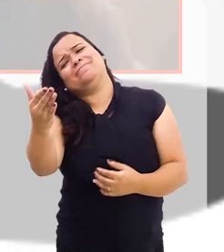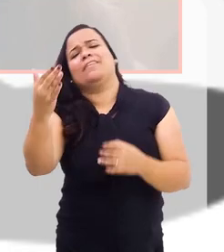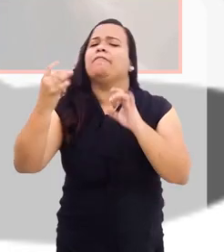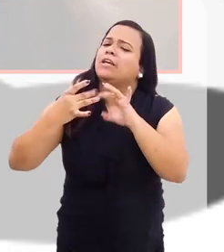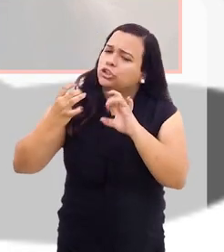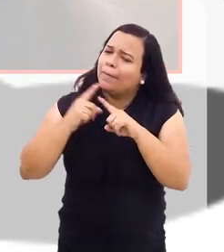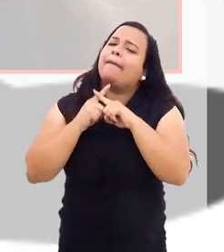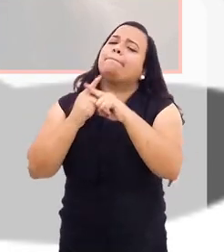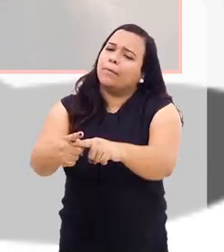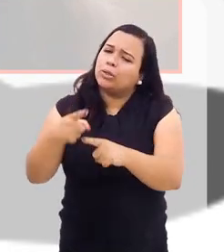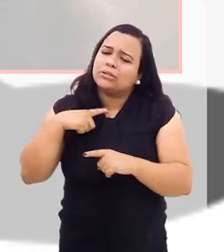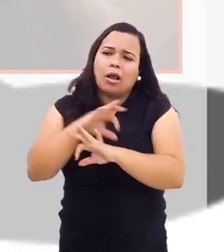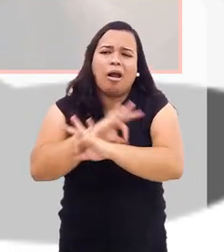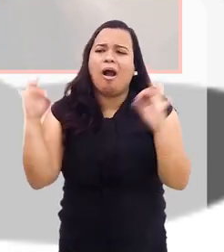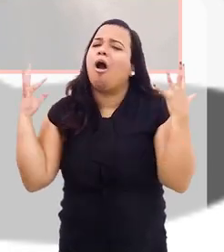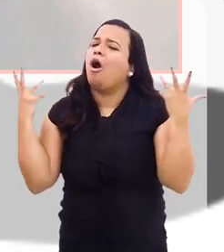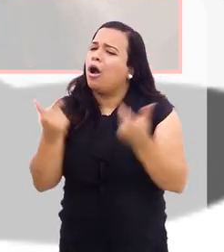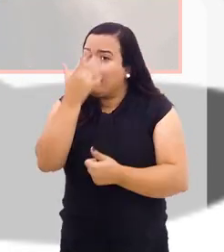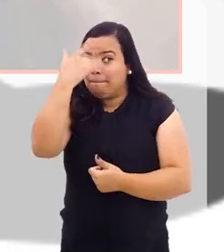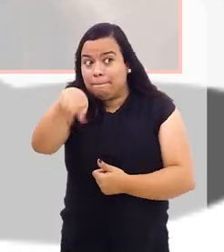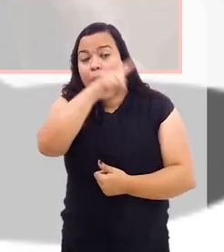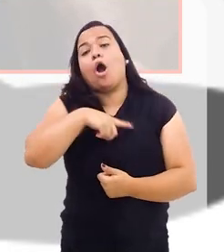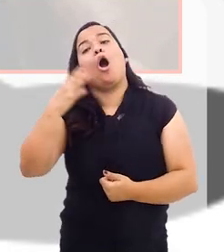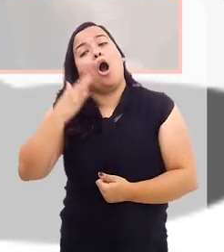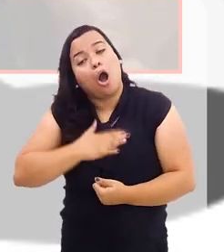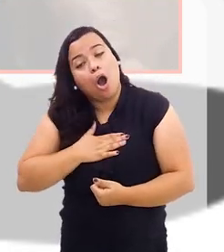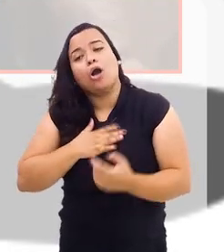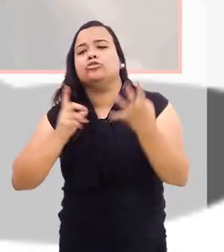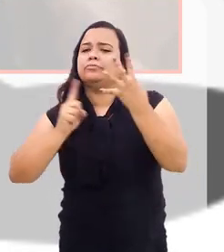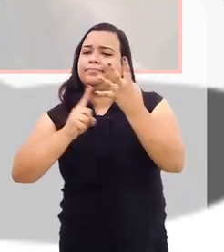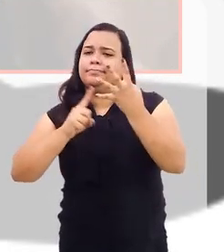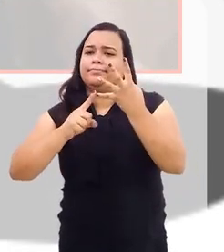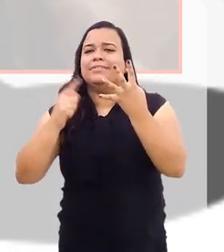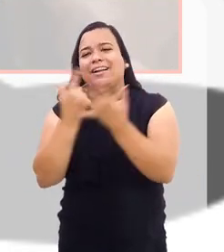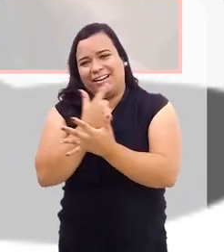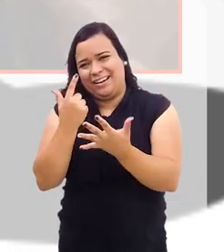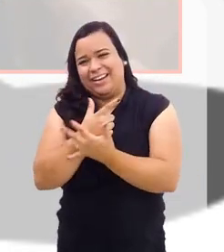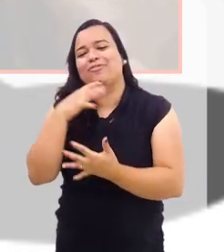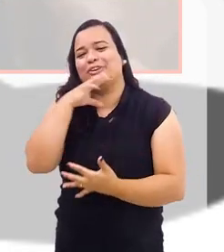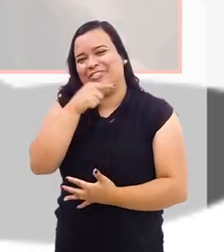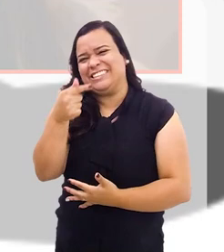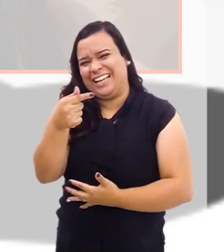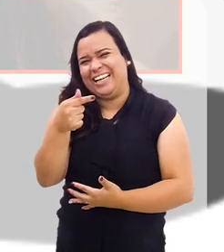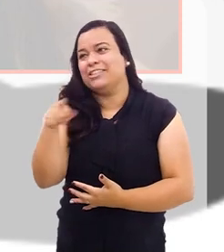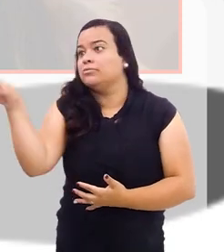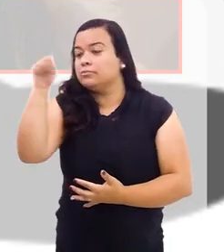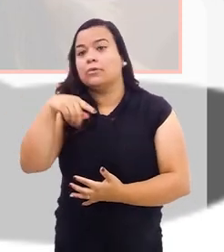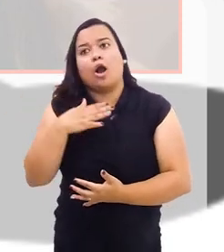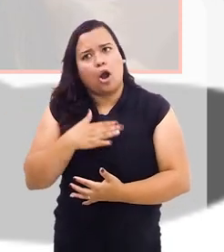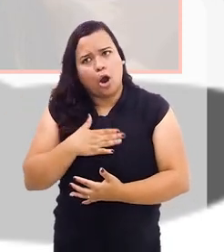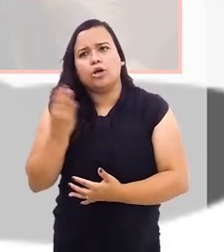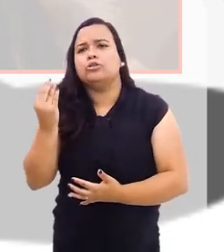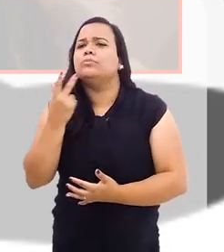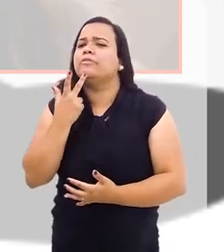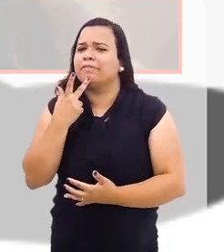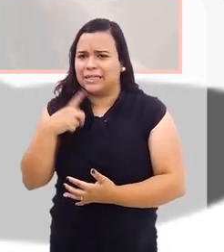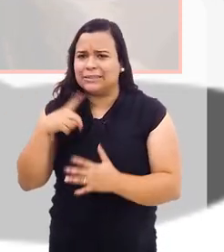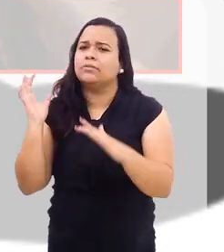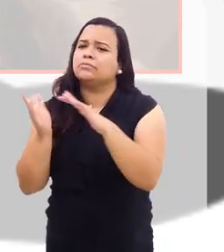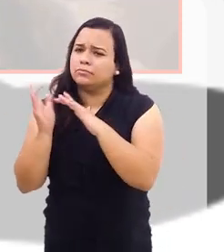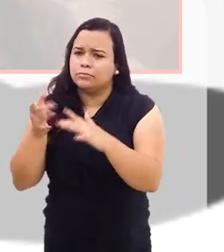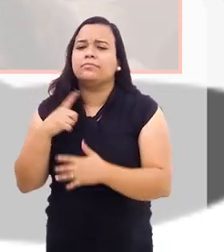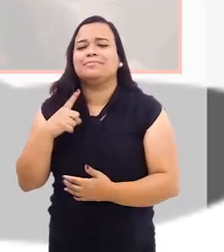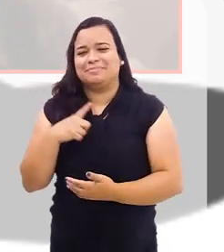feedback está sendo muito positivo, realmente, e as pessoas estão gostando muito desse meu último trabalho, do Evidência 7, estão falando muito dele